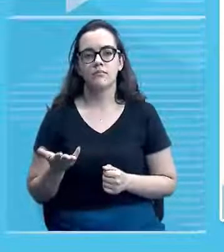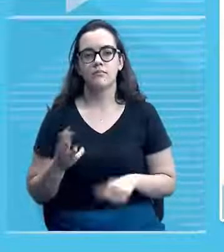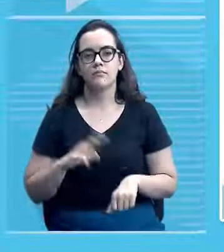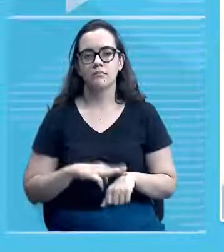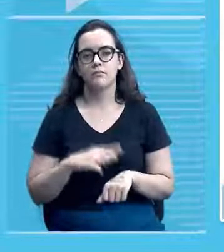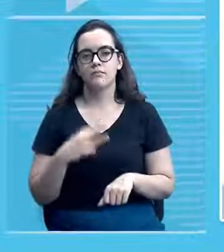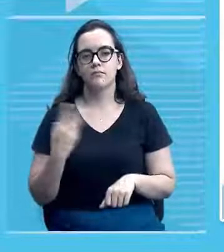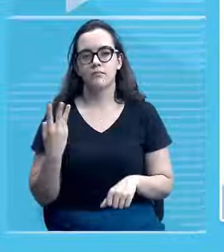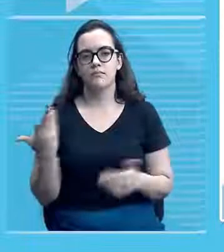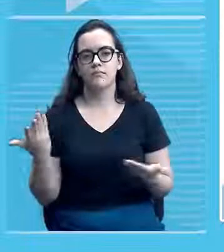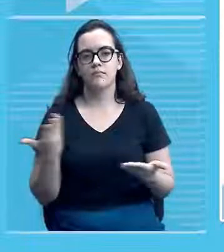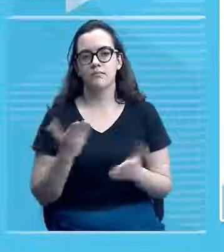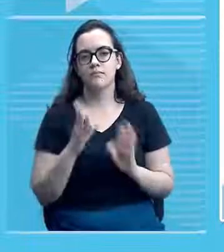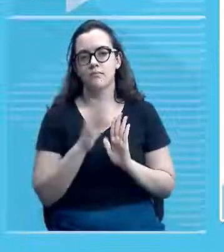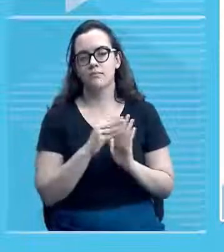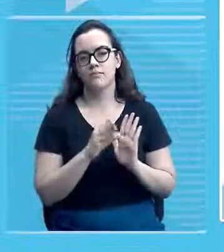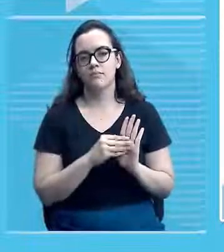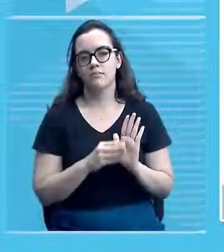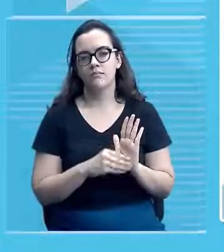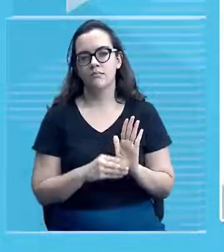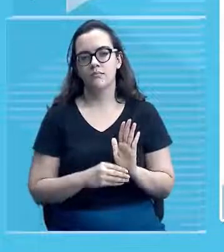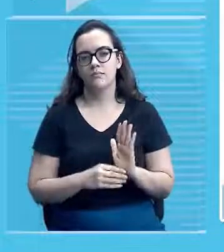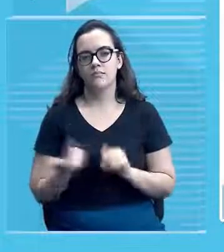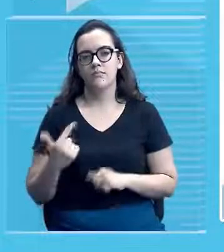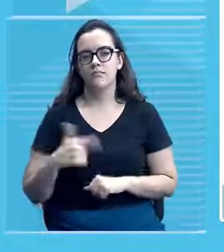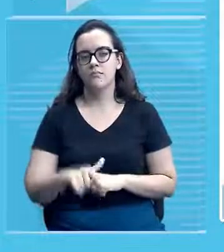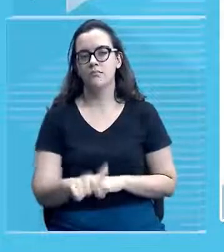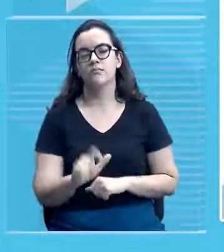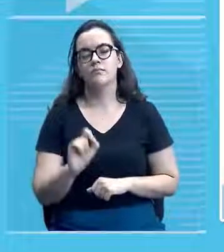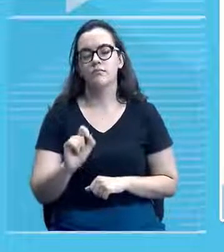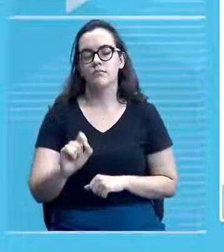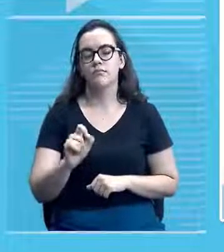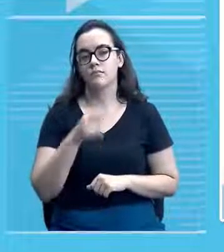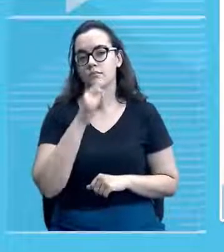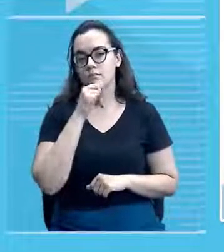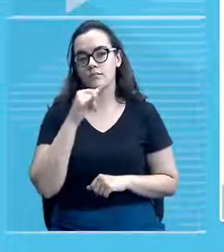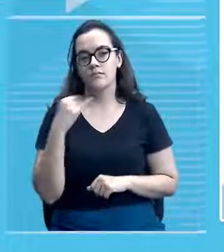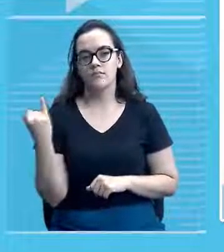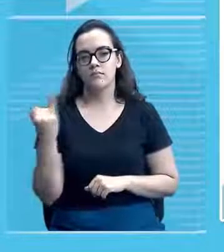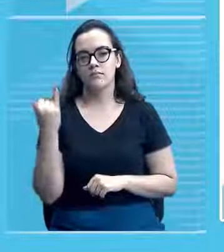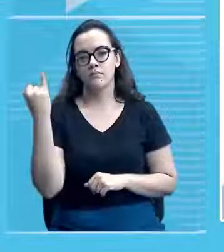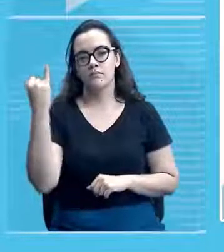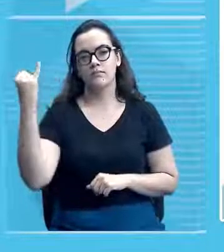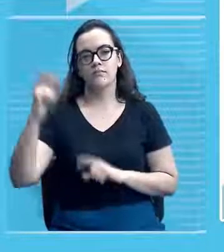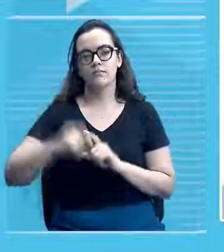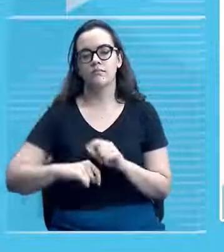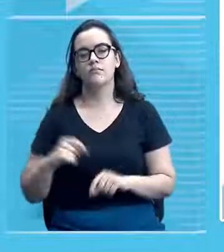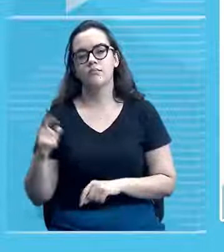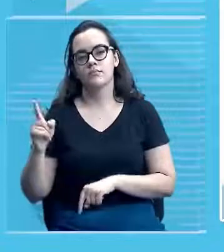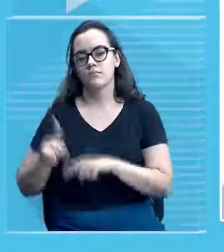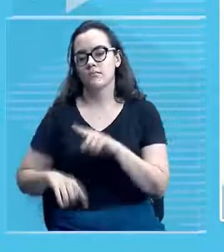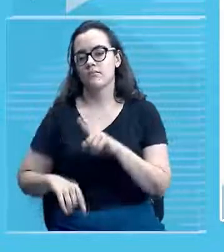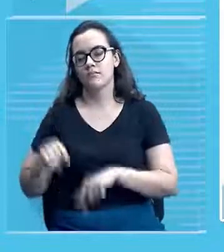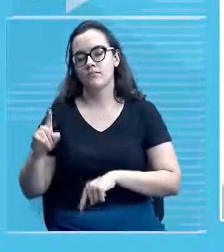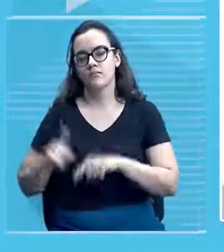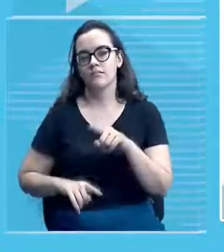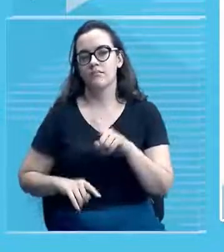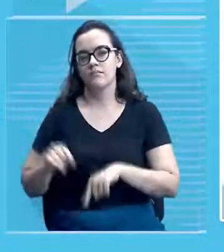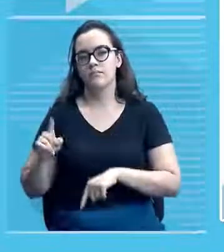E aí, nós estamos destacando dentro desse conteúdo, exatamente o patrimônio material, o patrimônio cultural